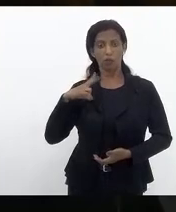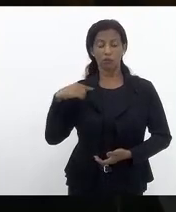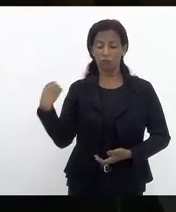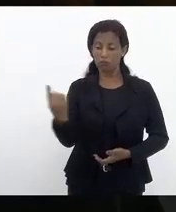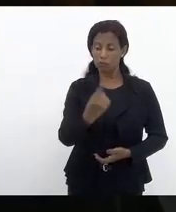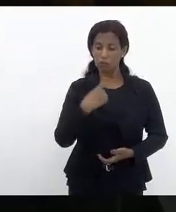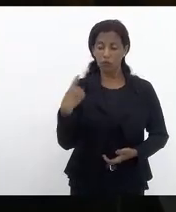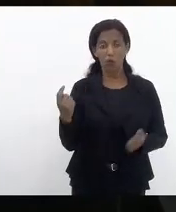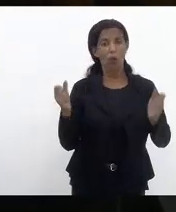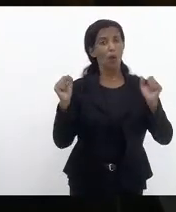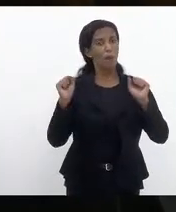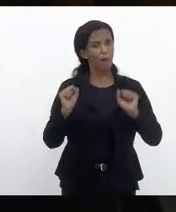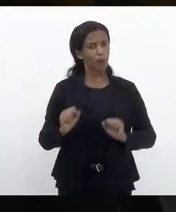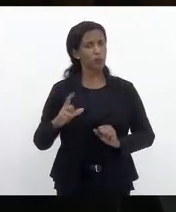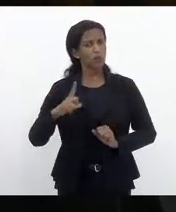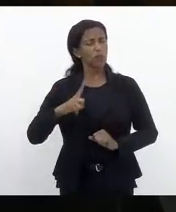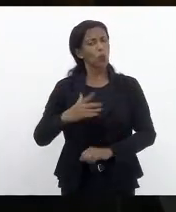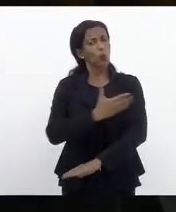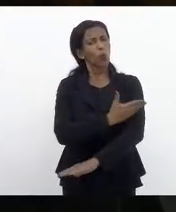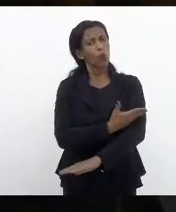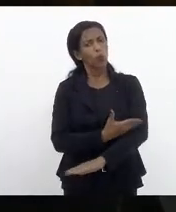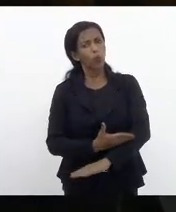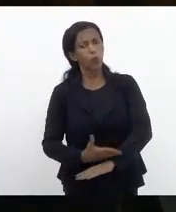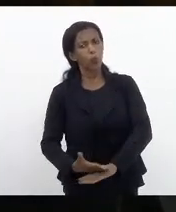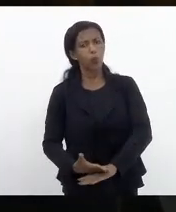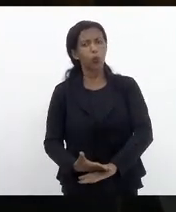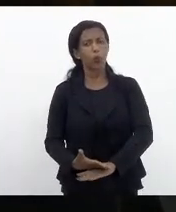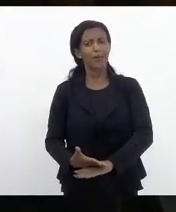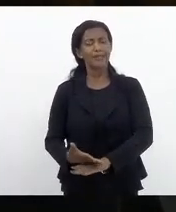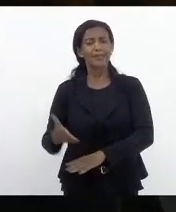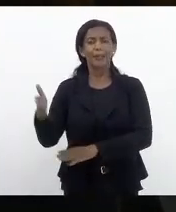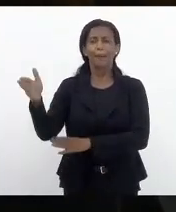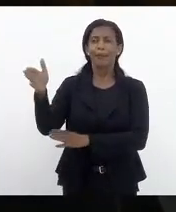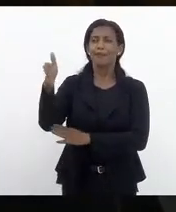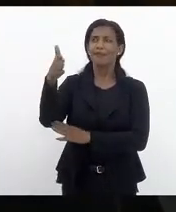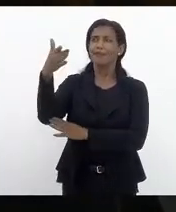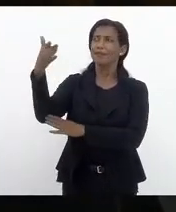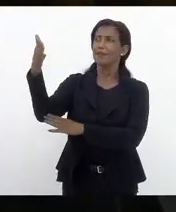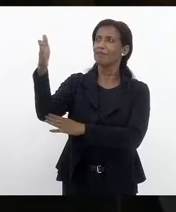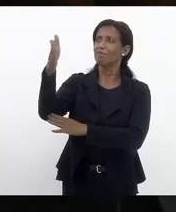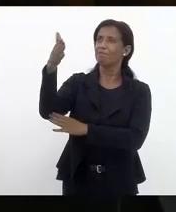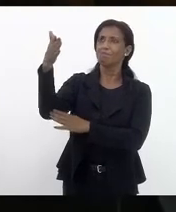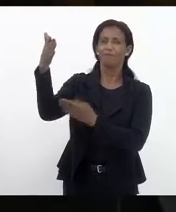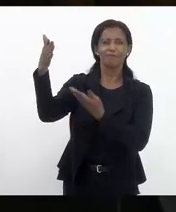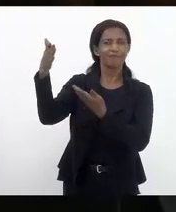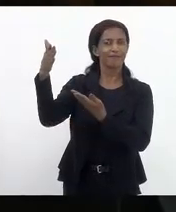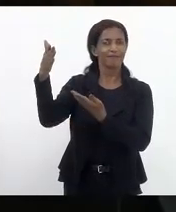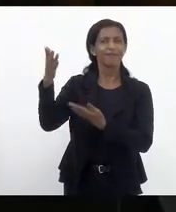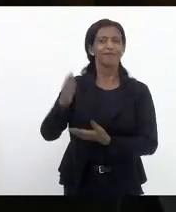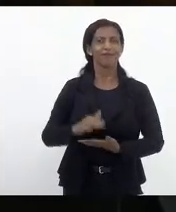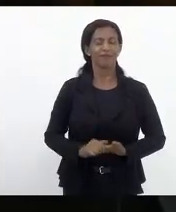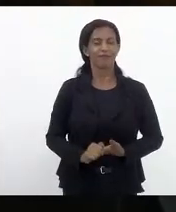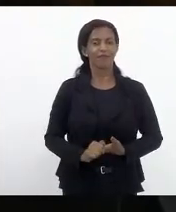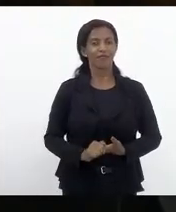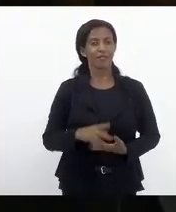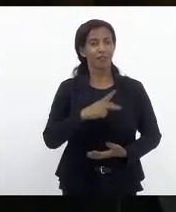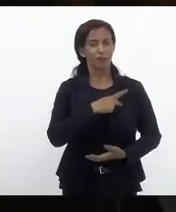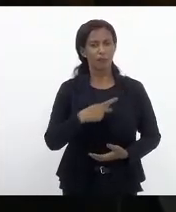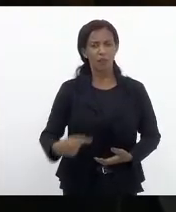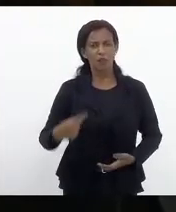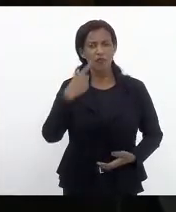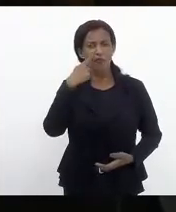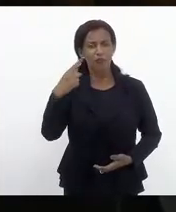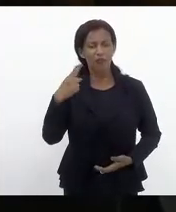nós possamos adotar o hábito de hastear a bandeira nacional senhor presidente o eu vi nas